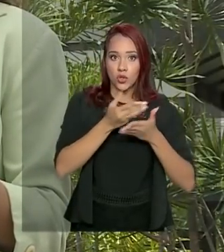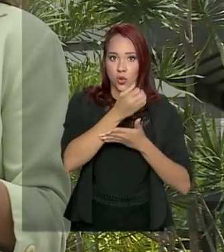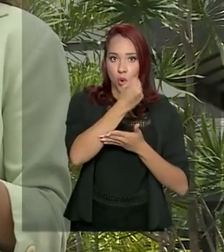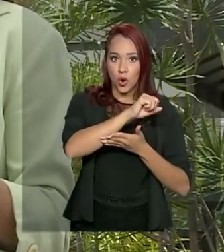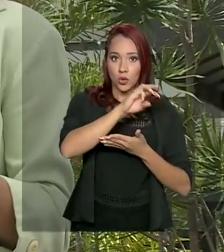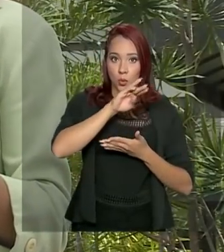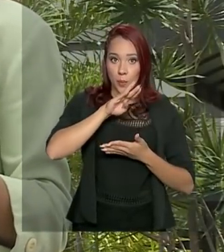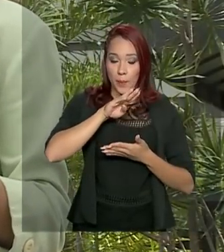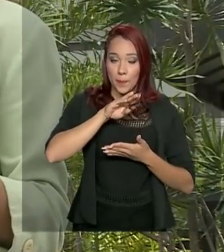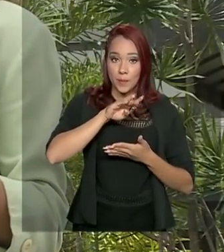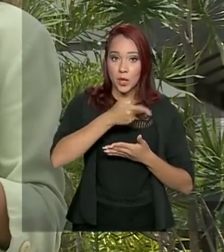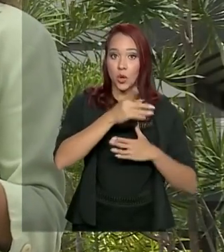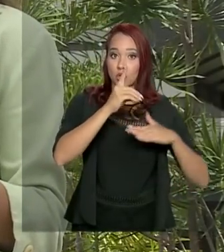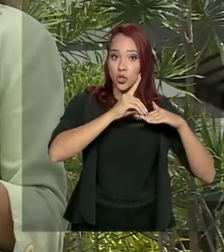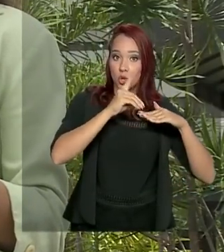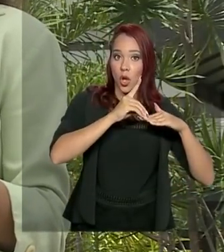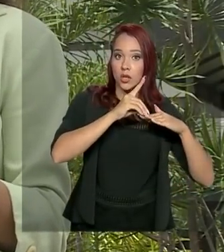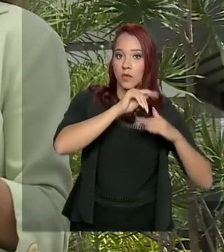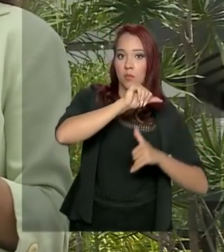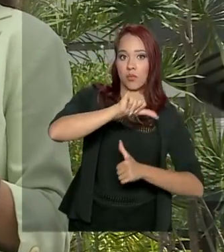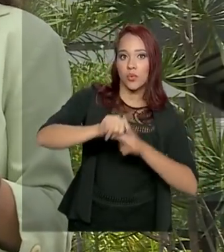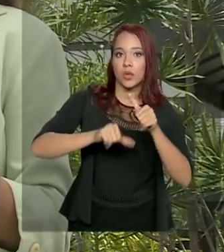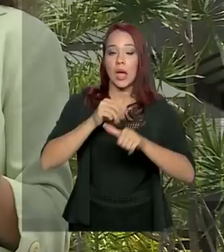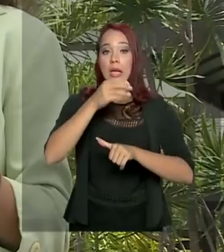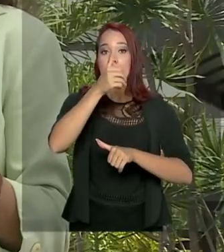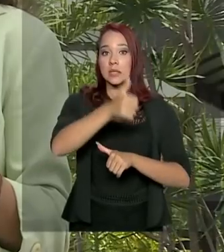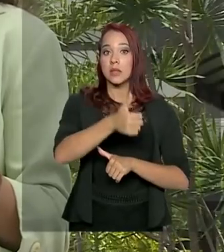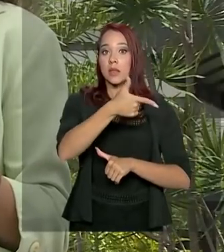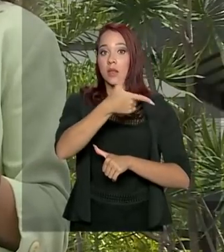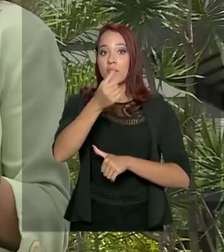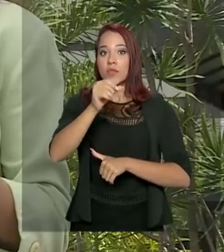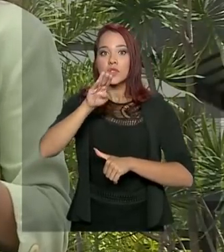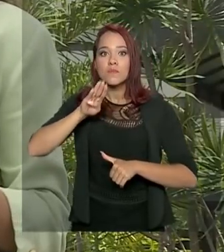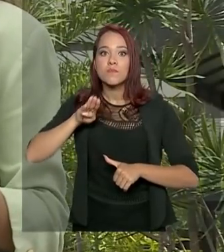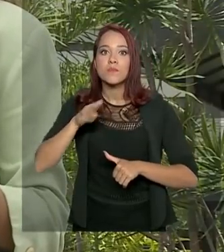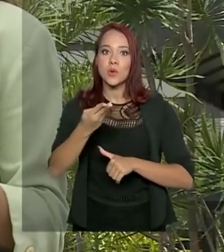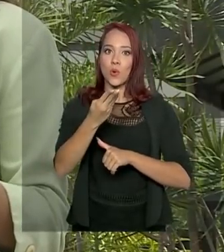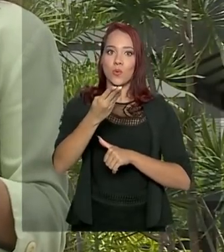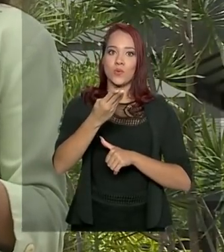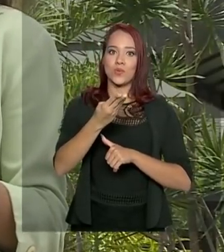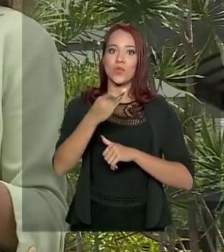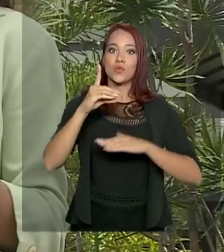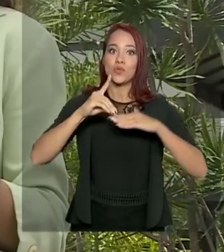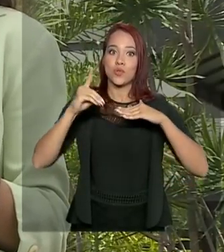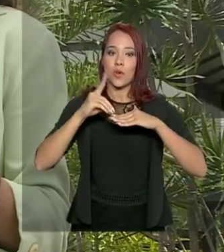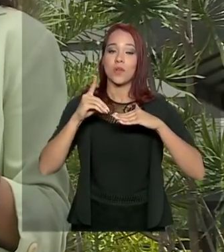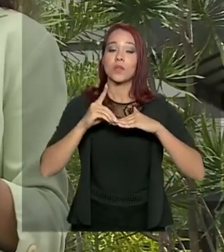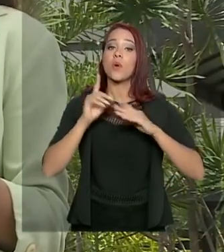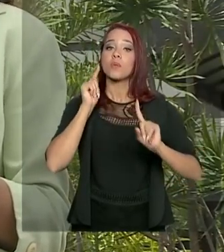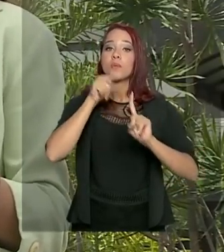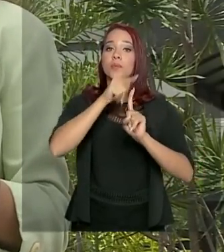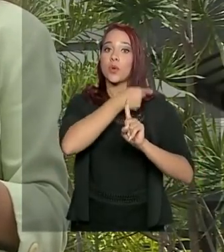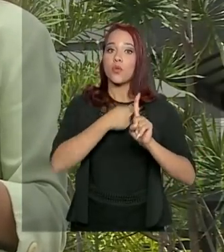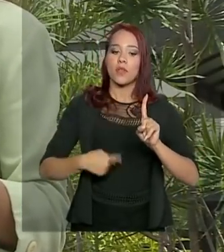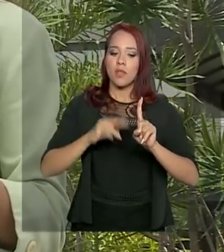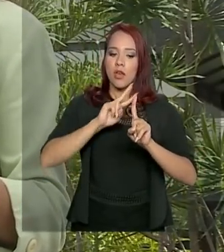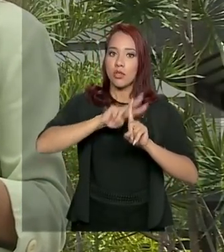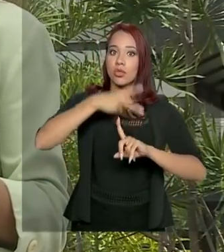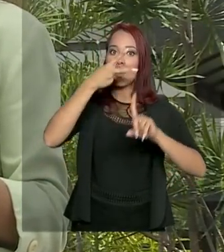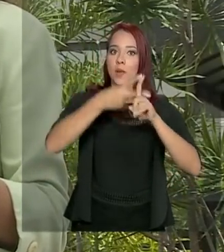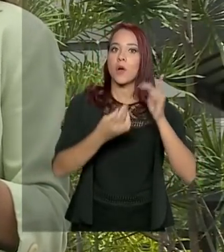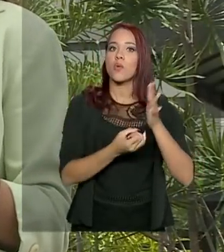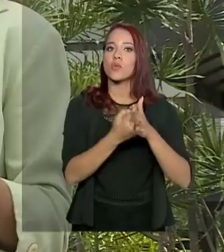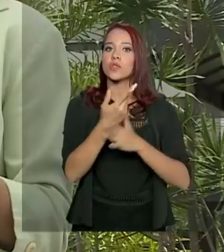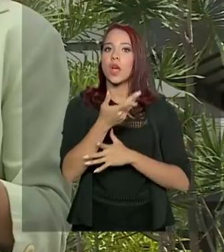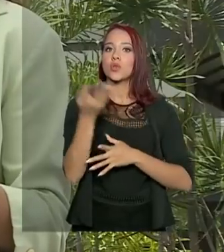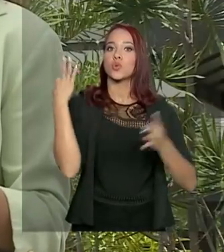milhões de dólares por ano para pelo menos 120 milhões de dólares. A meta do governo é dobrar o número de turistas